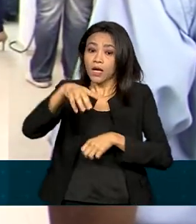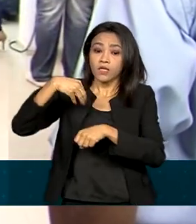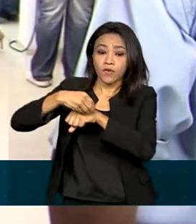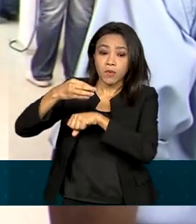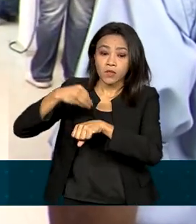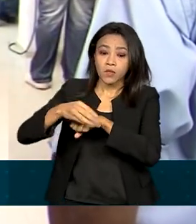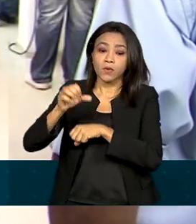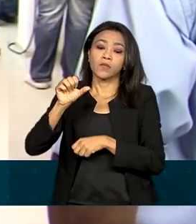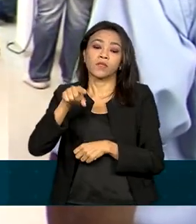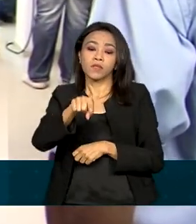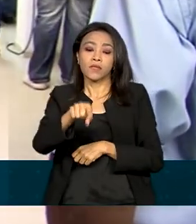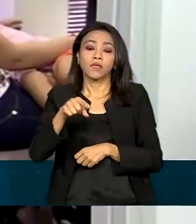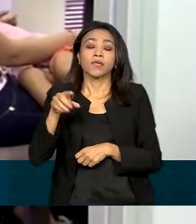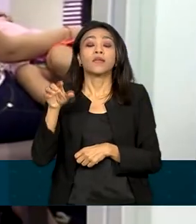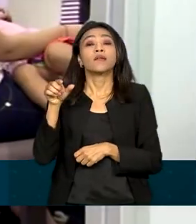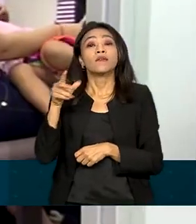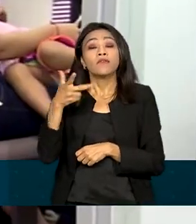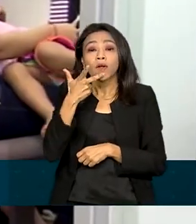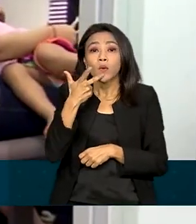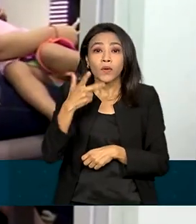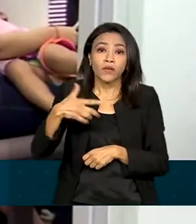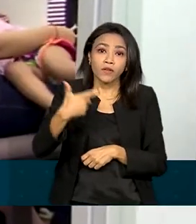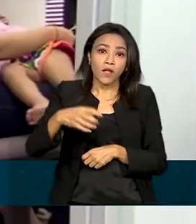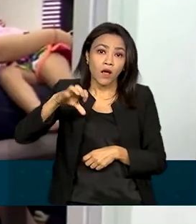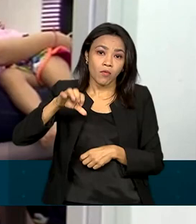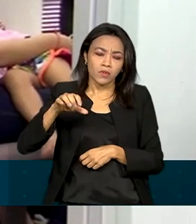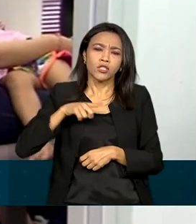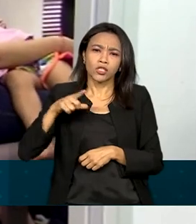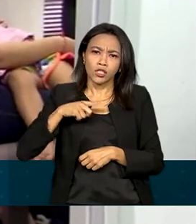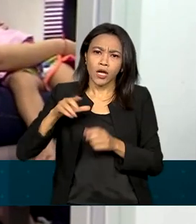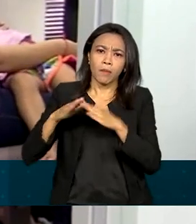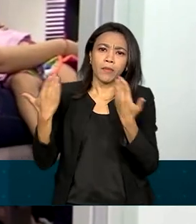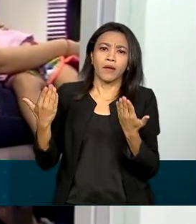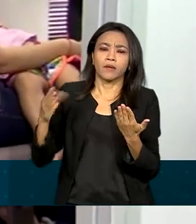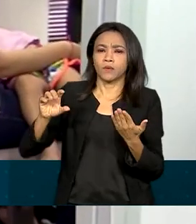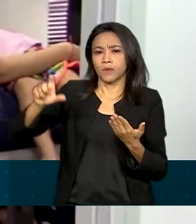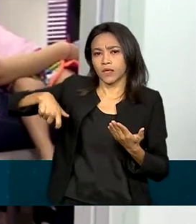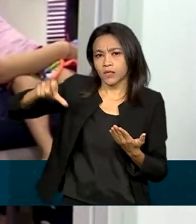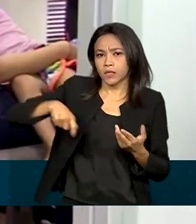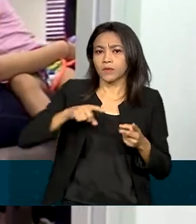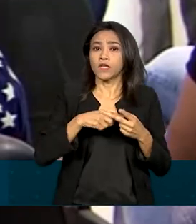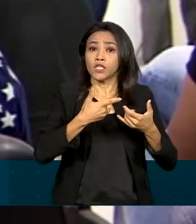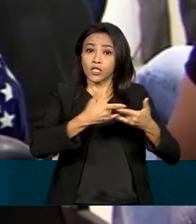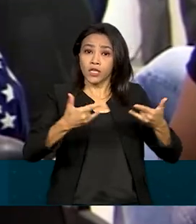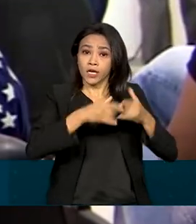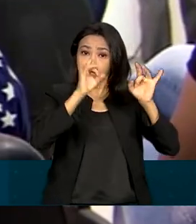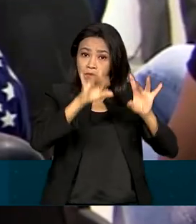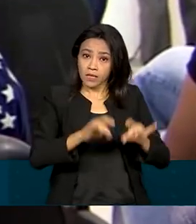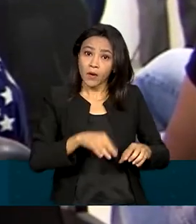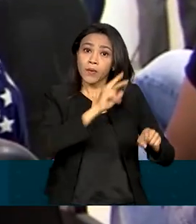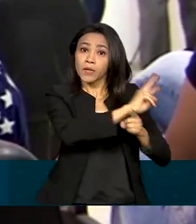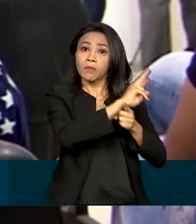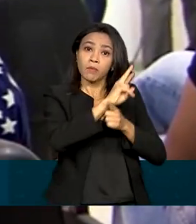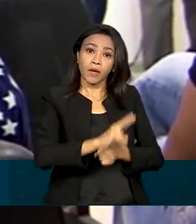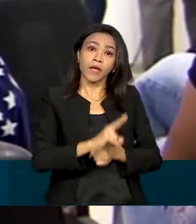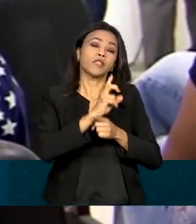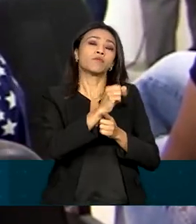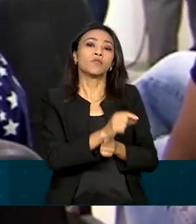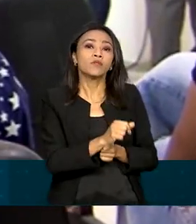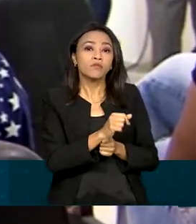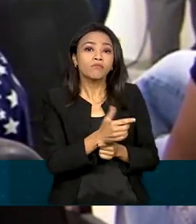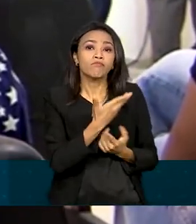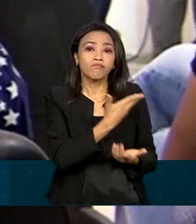29% deles tinham contas em aberto no cartão de crédito, cheque especial, empréstimo ou financiamento